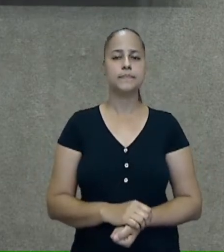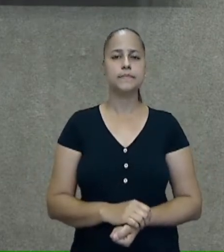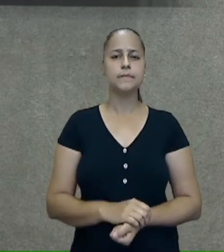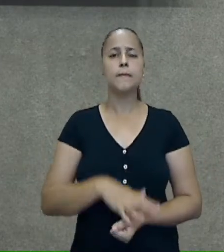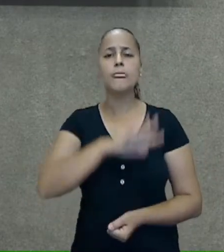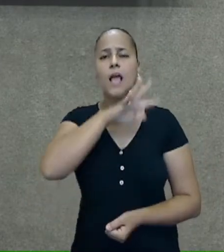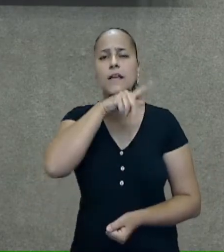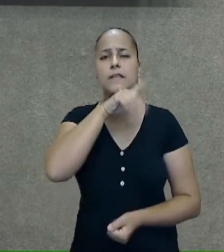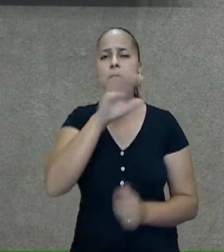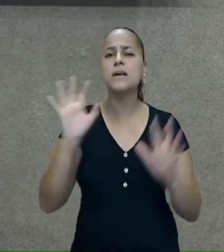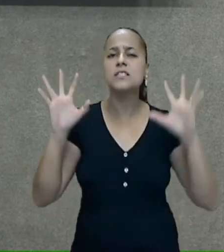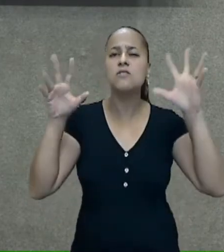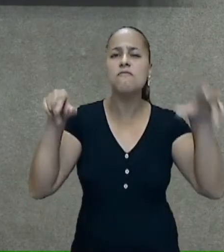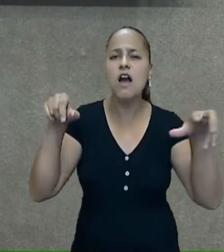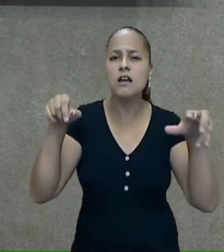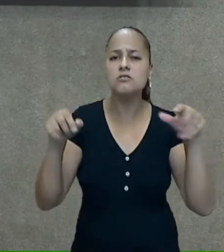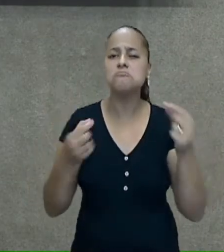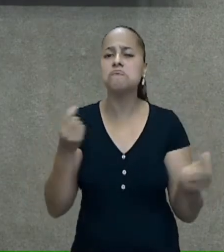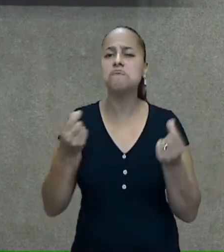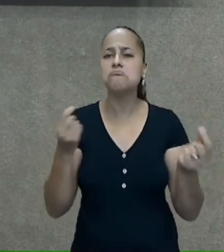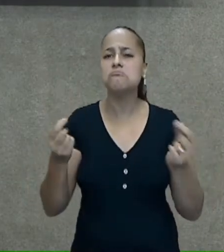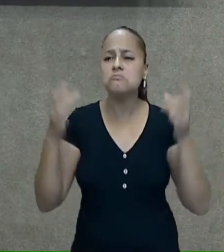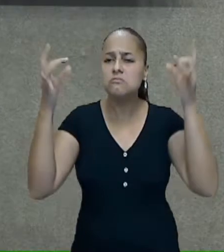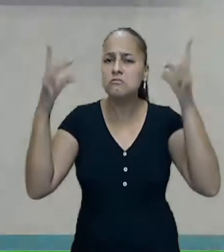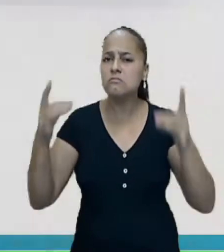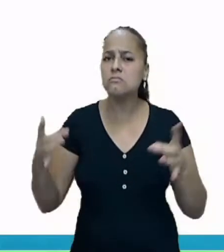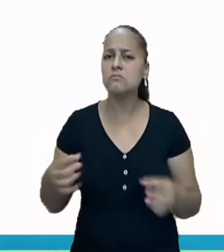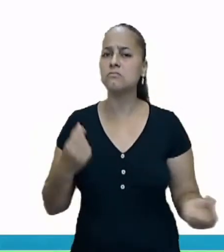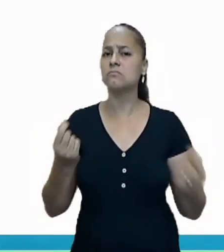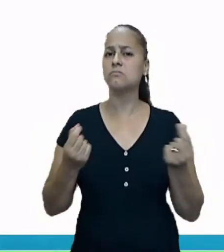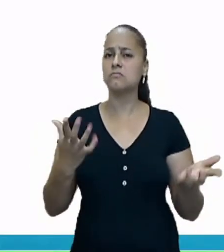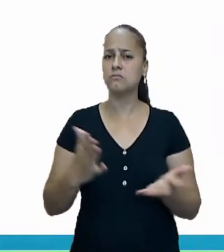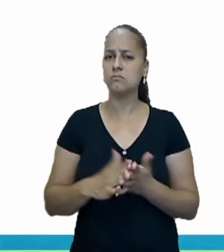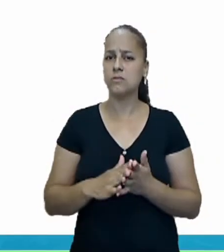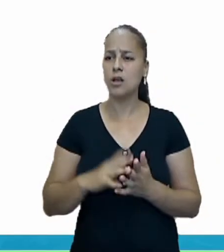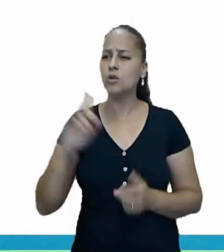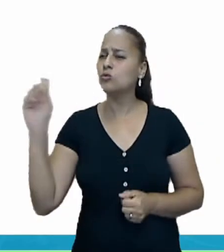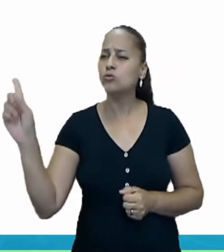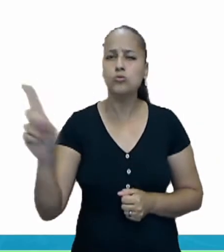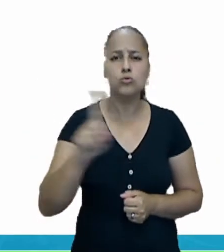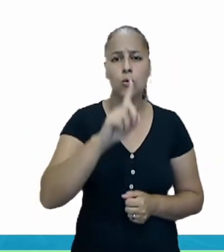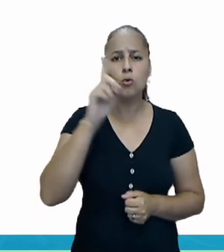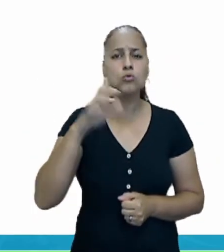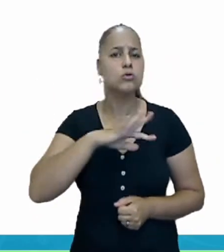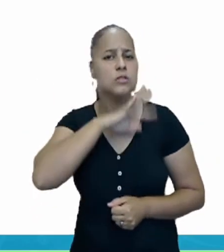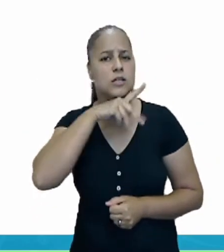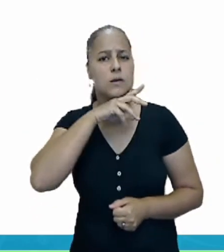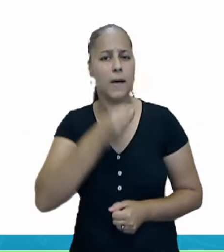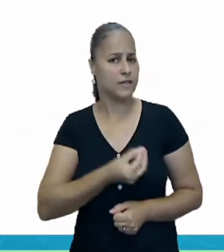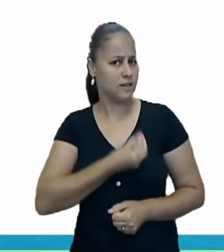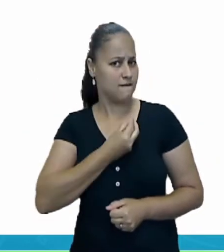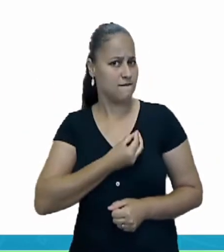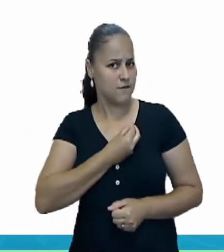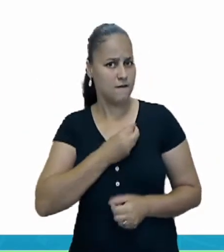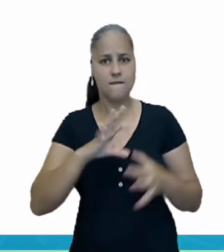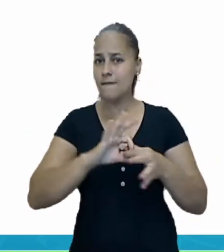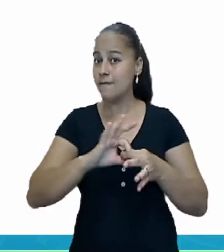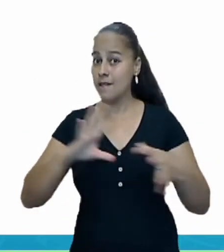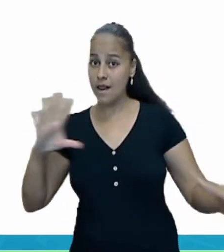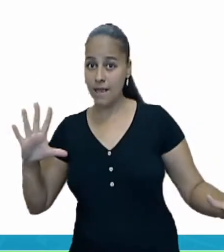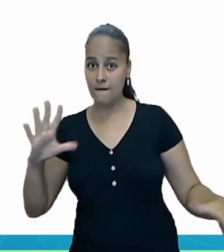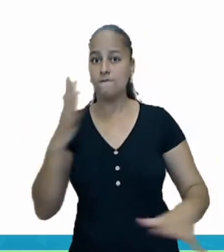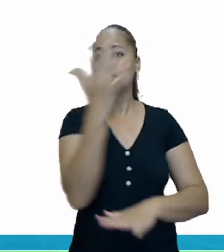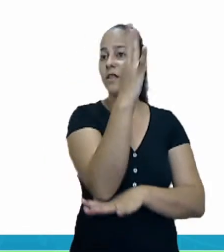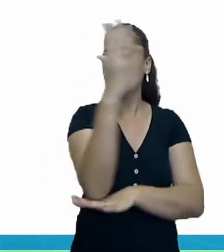Animais selvagens, ou também silvestres, são aqueles que vivem livremente